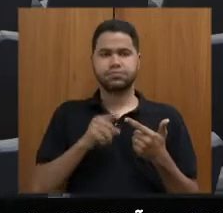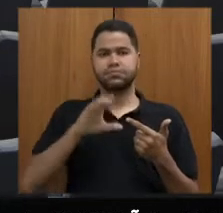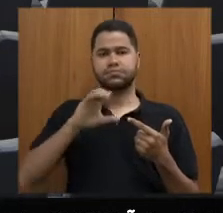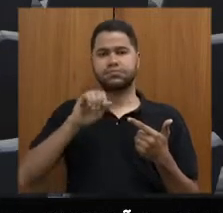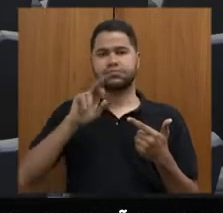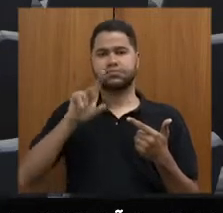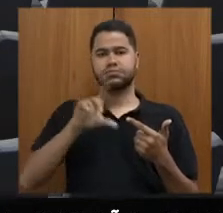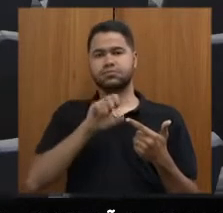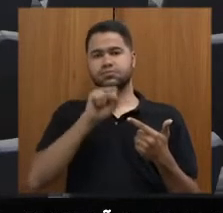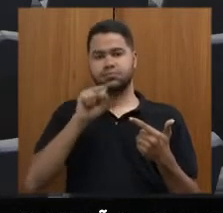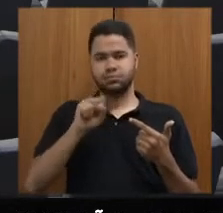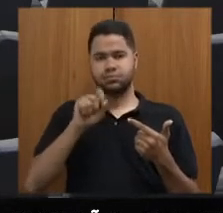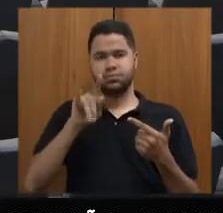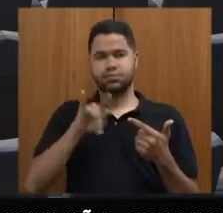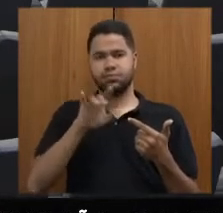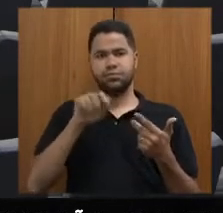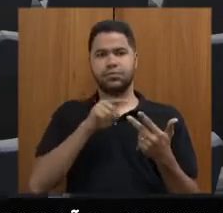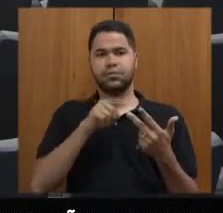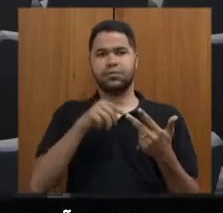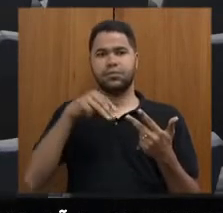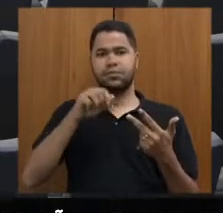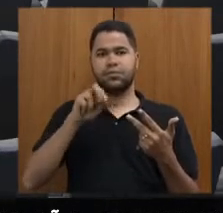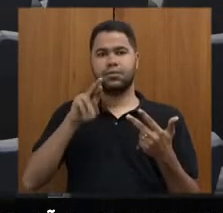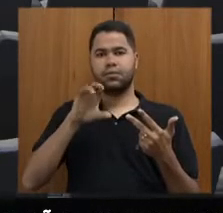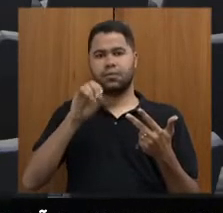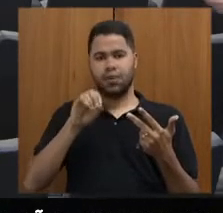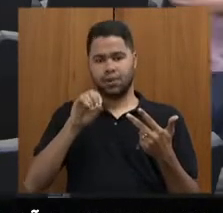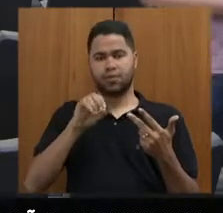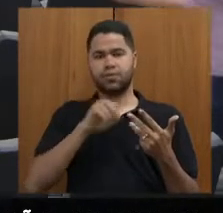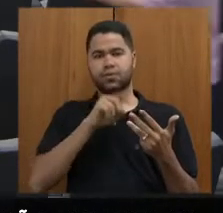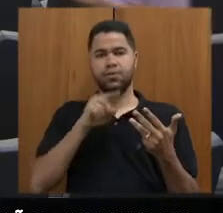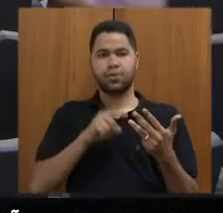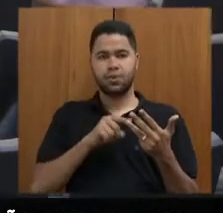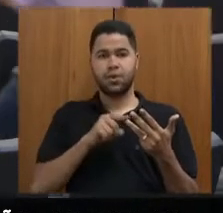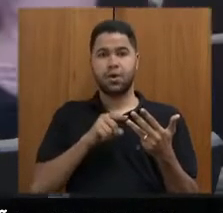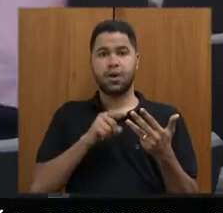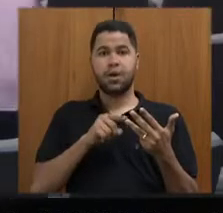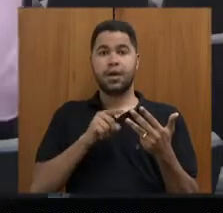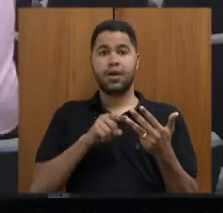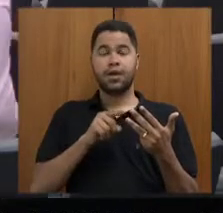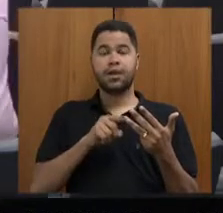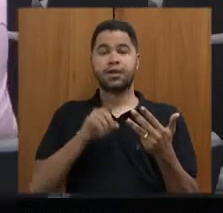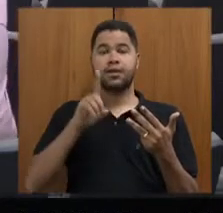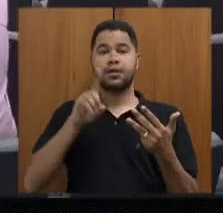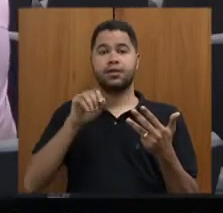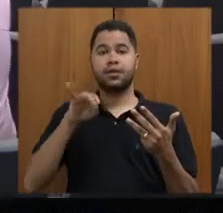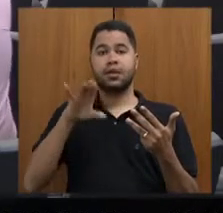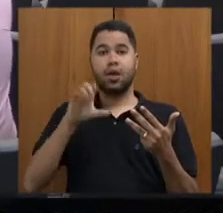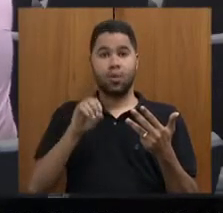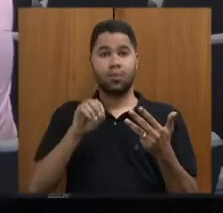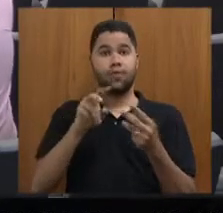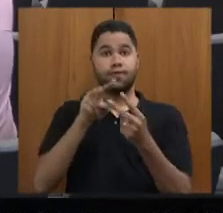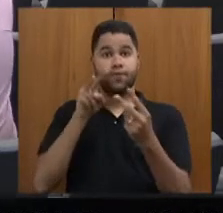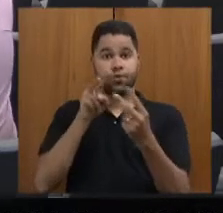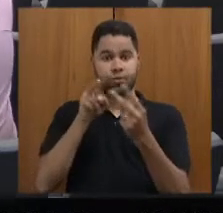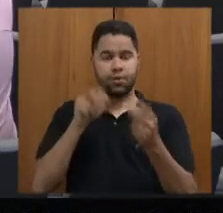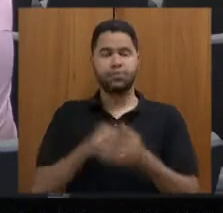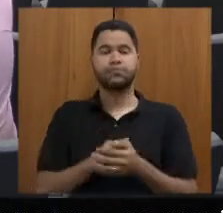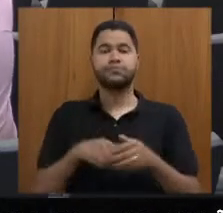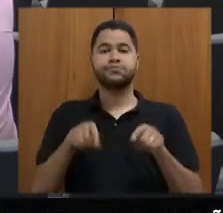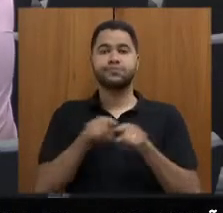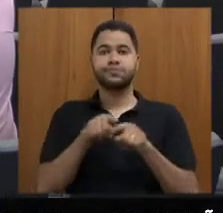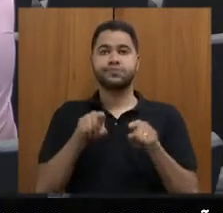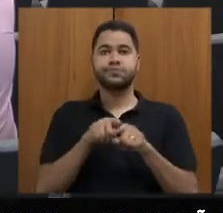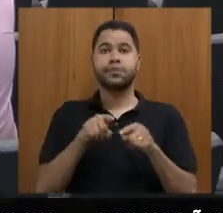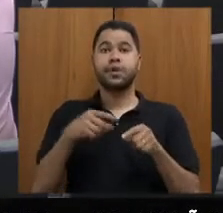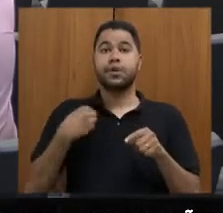Pimenta, Mauro Tramonte e Dalmo Ribeiro virtualmente conosco. E também com o deputado